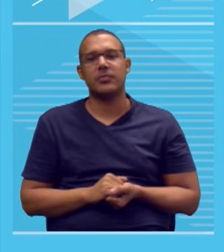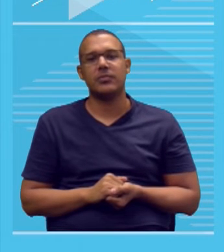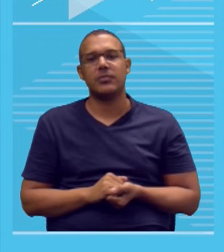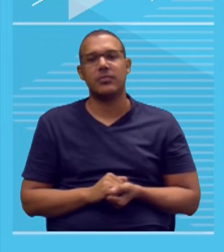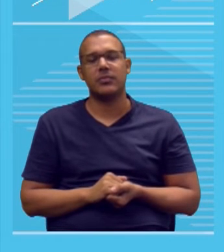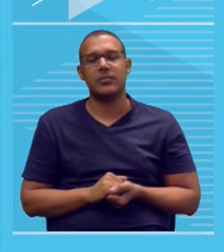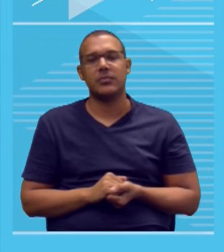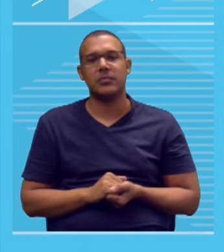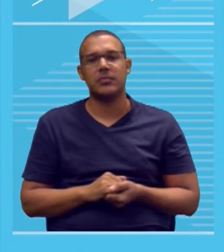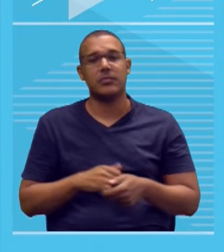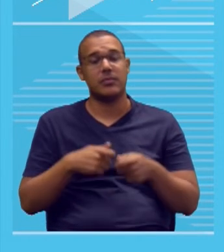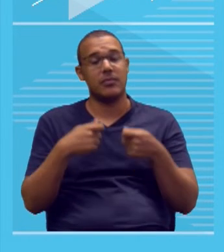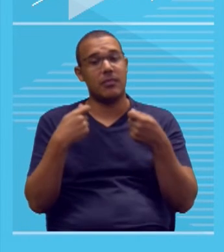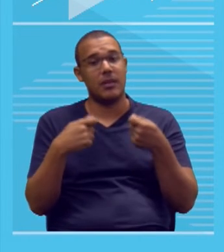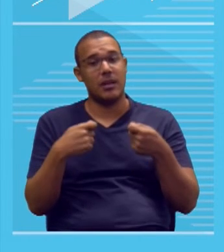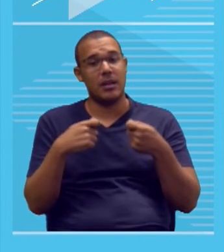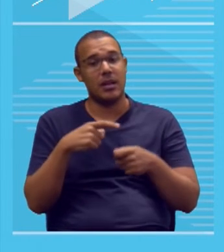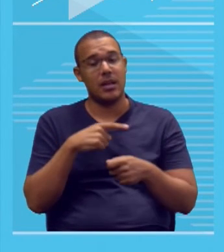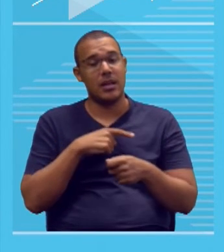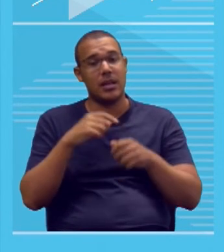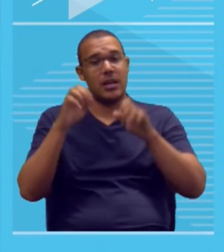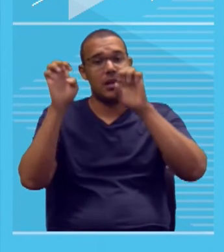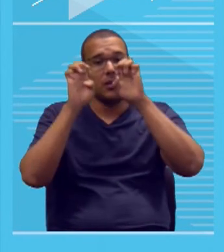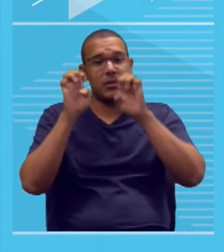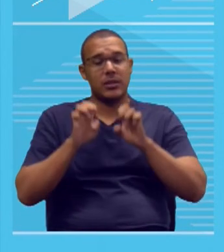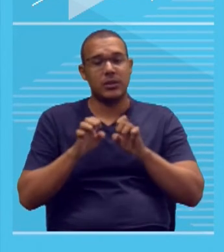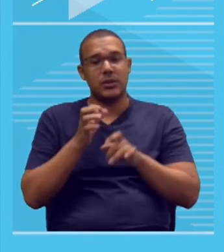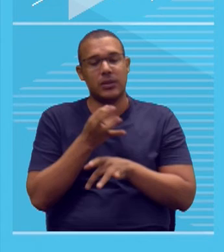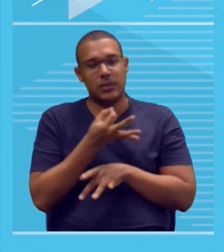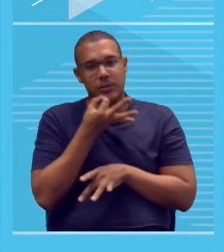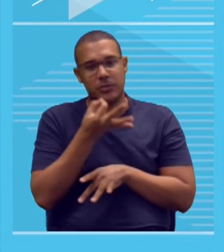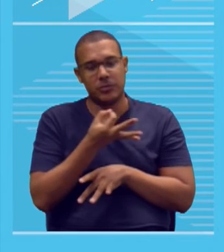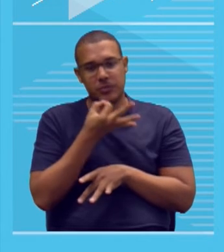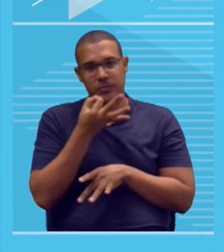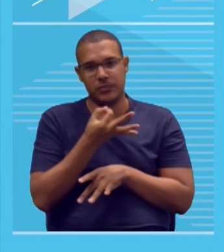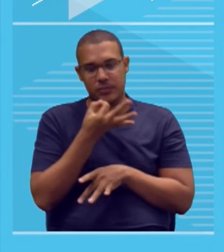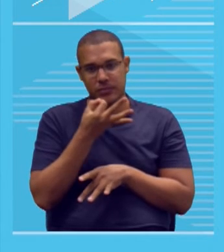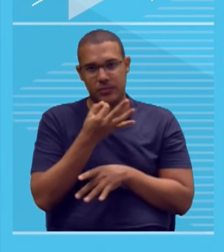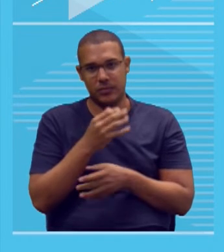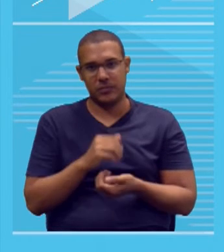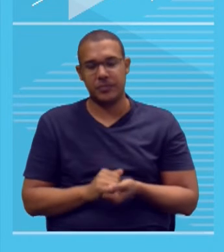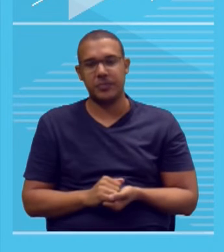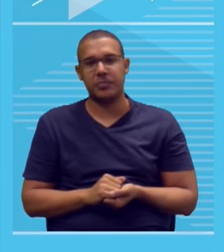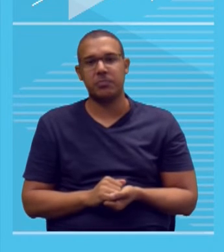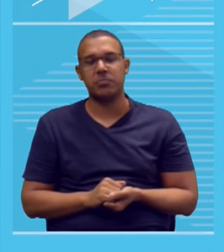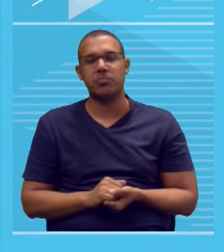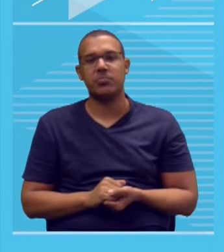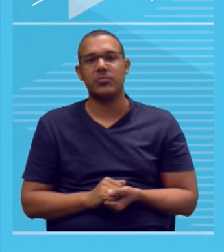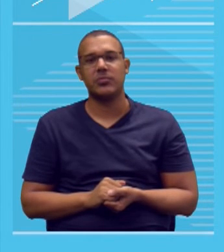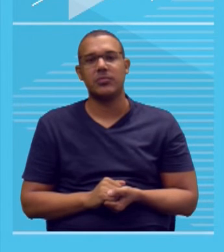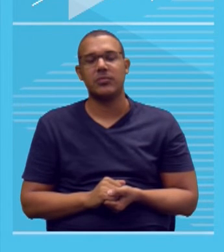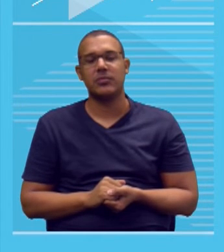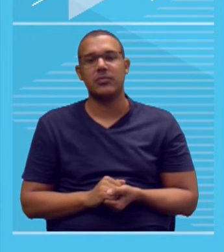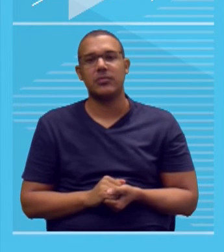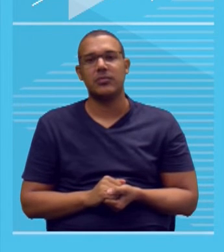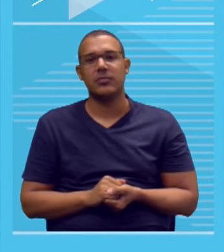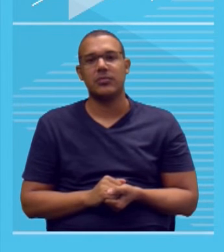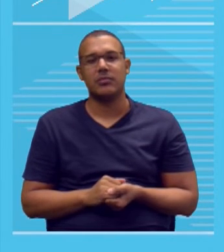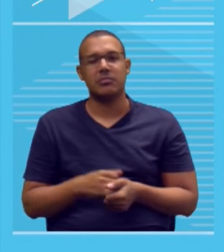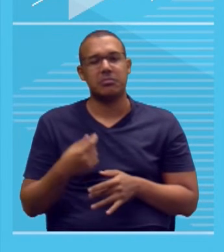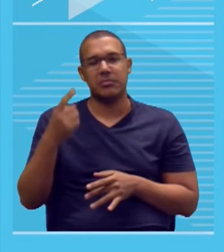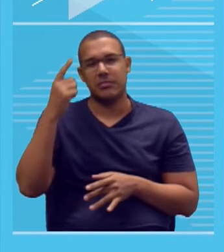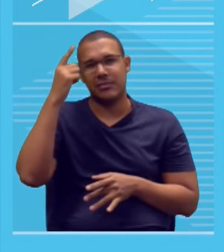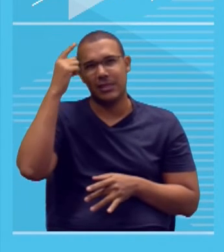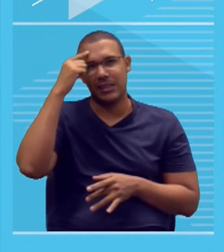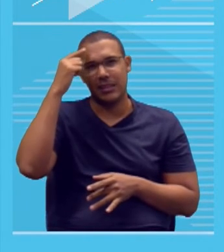predominando nessa escrita uma estrutura de argumentação. Não posso de jeito nenhum, em hipótese alguma, pensar em escrever